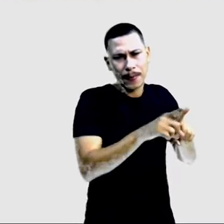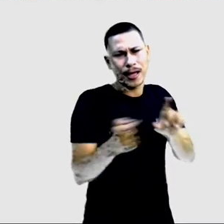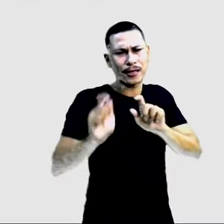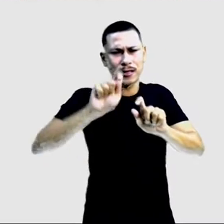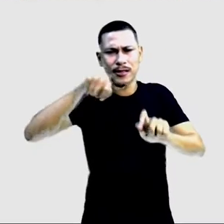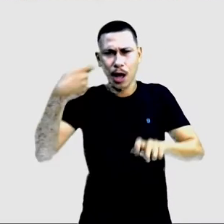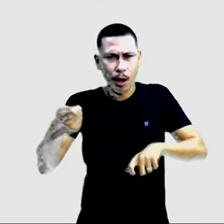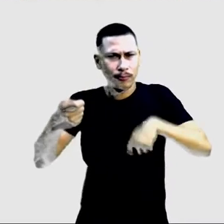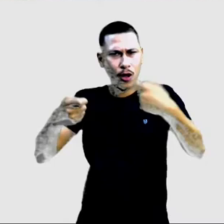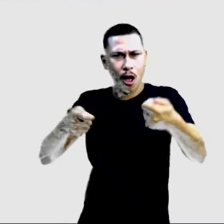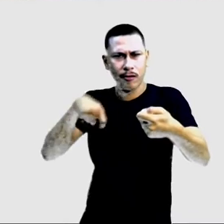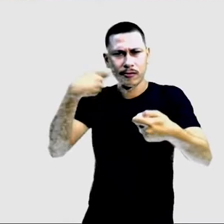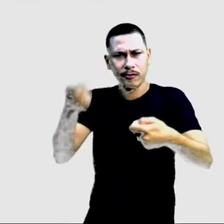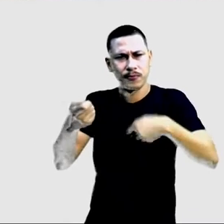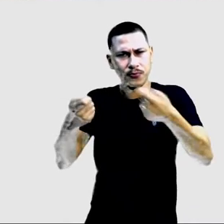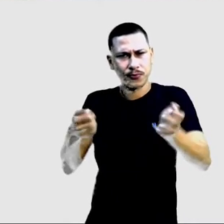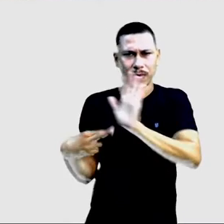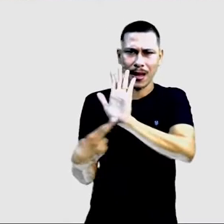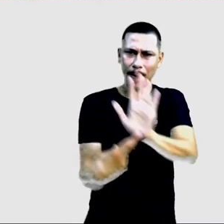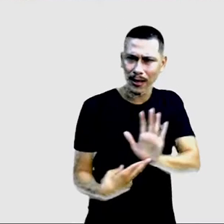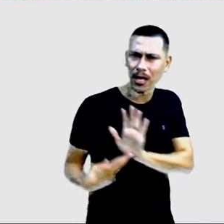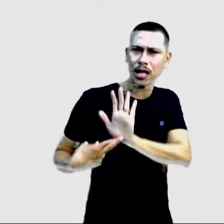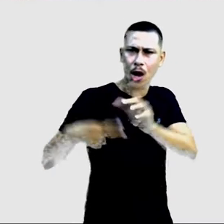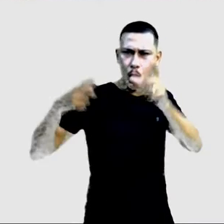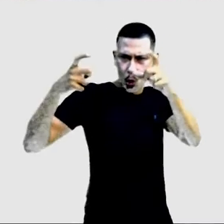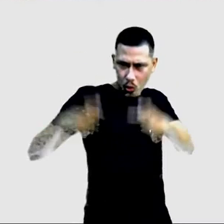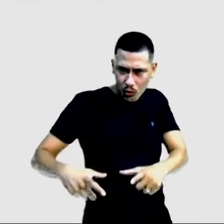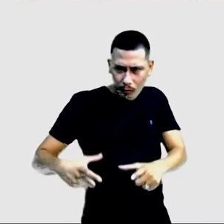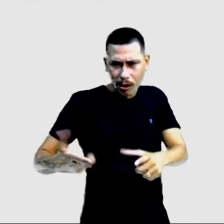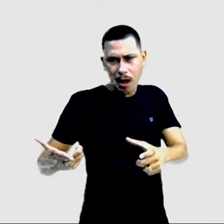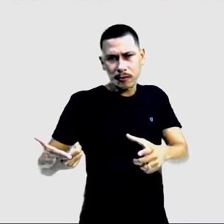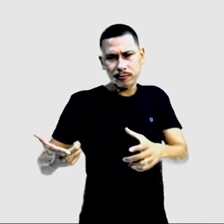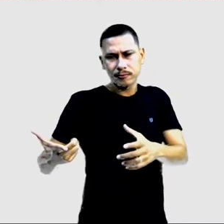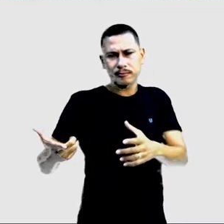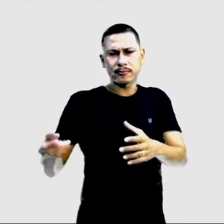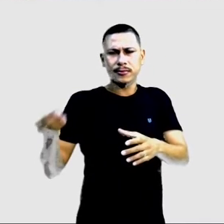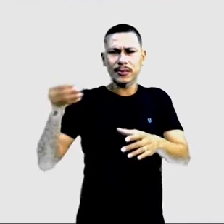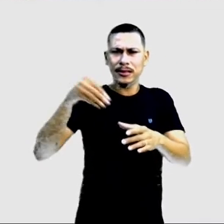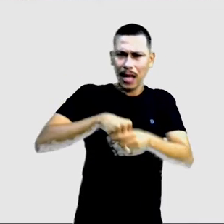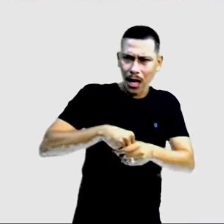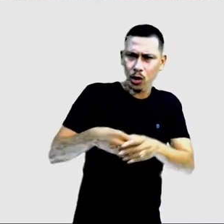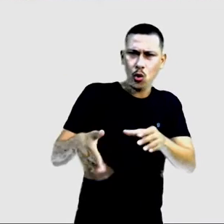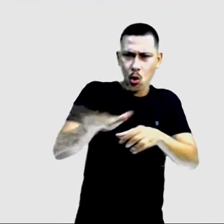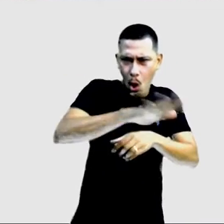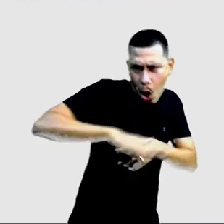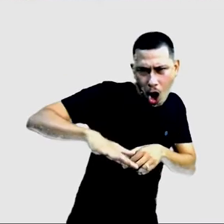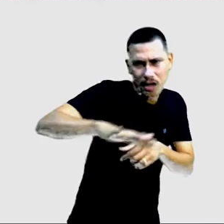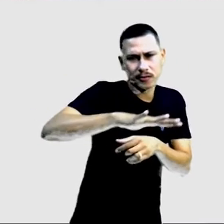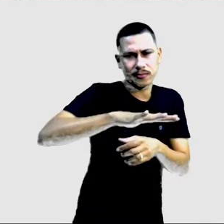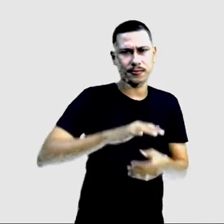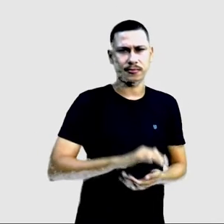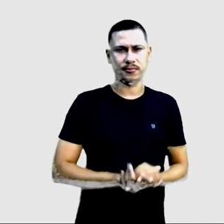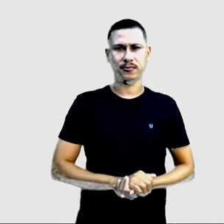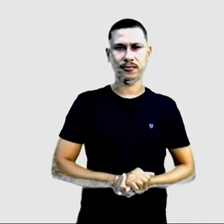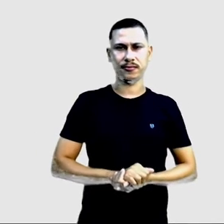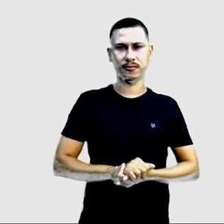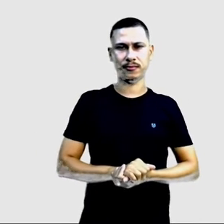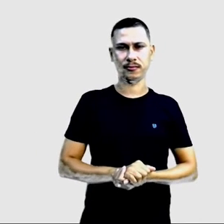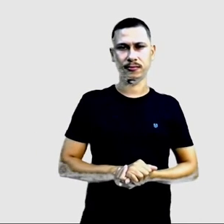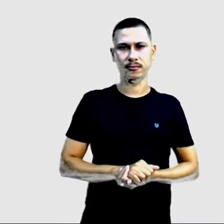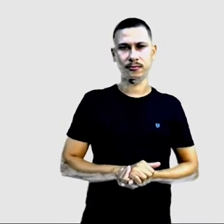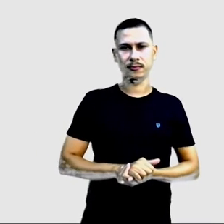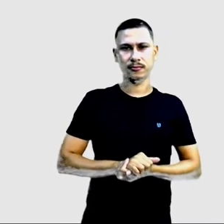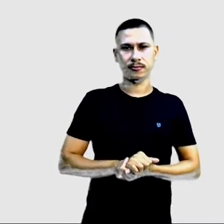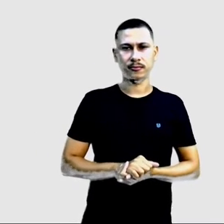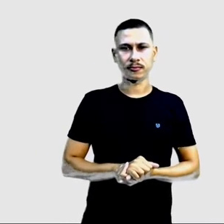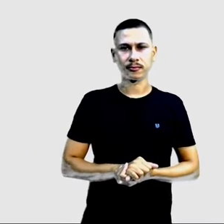representam um determinado espaço naquele ambiente, tá bom? Então, aqui.